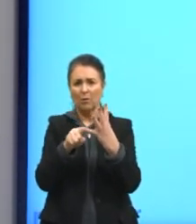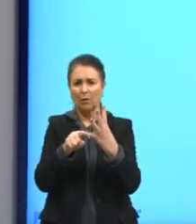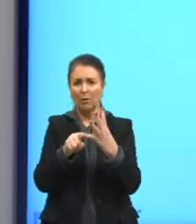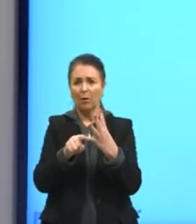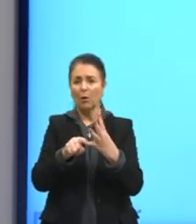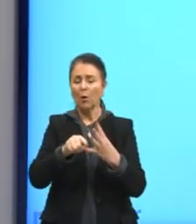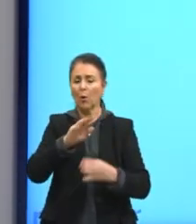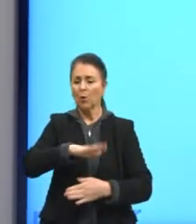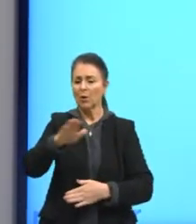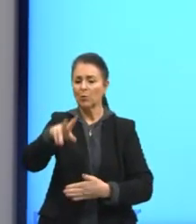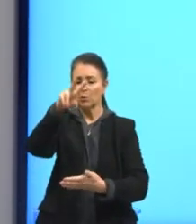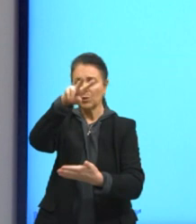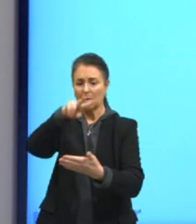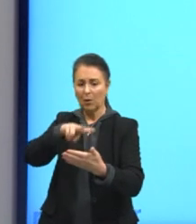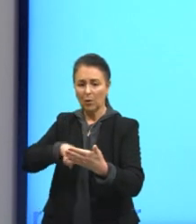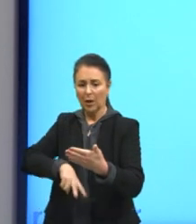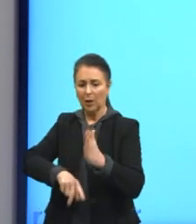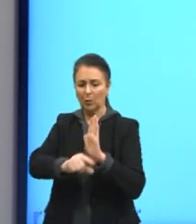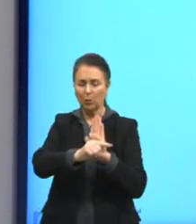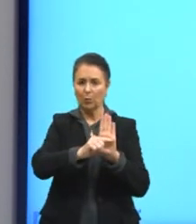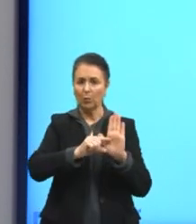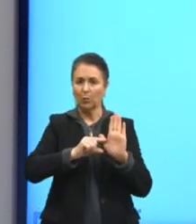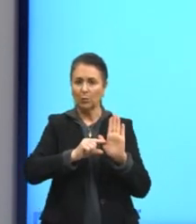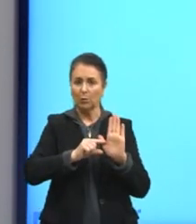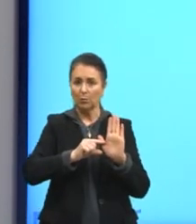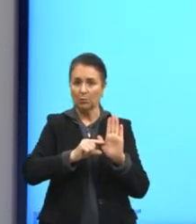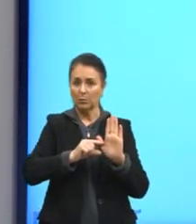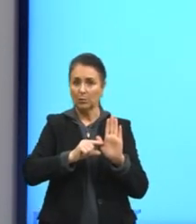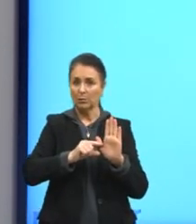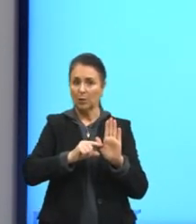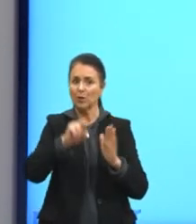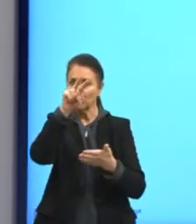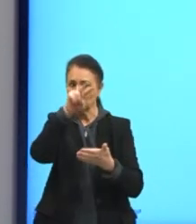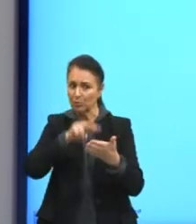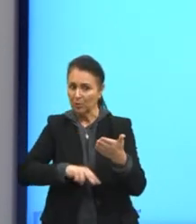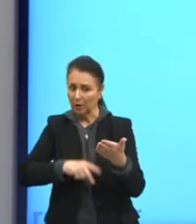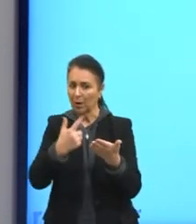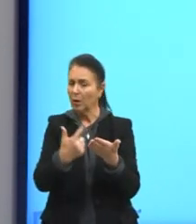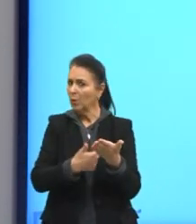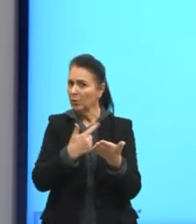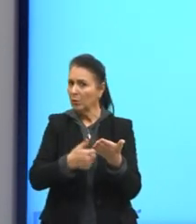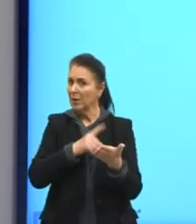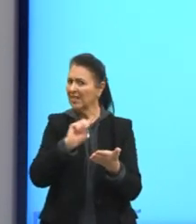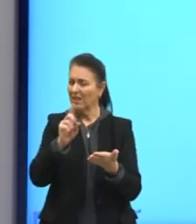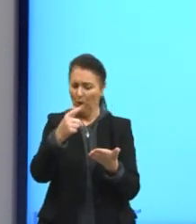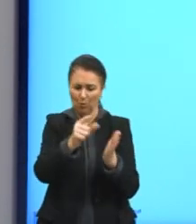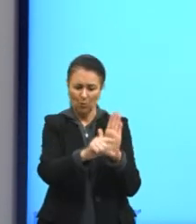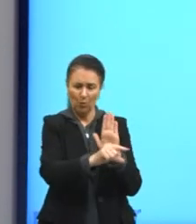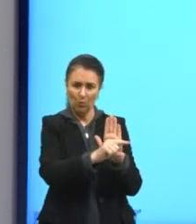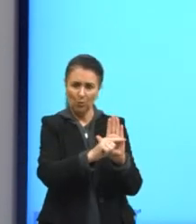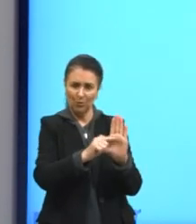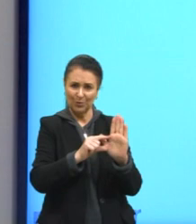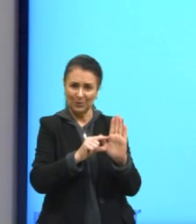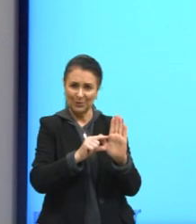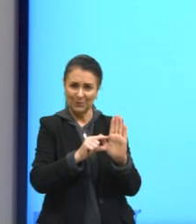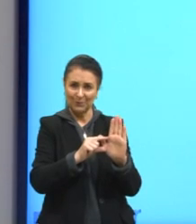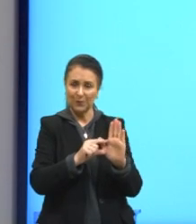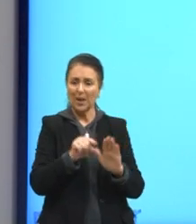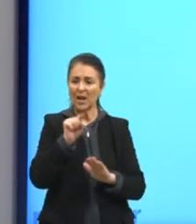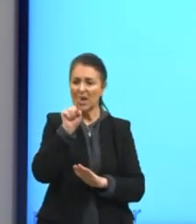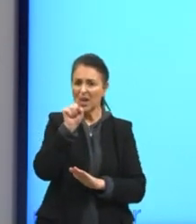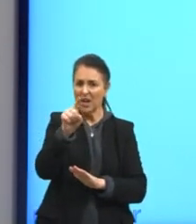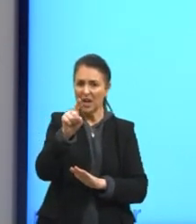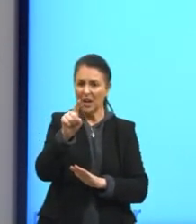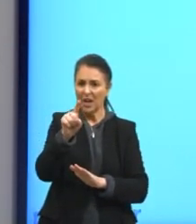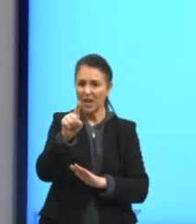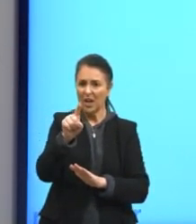gente não vai ler a pessoa. A gente vai ler a obra da pessoa. O efeito pela causa. Ele disparou